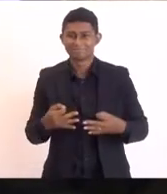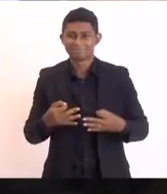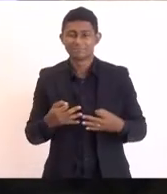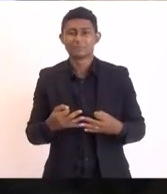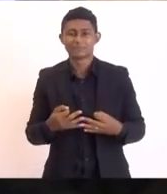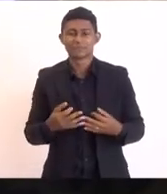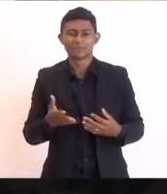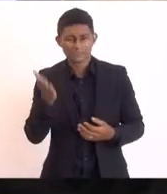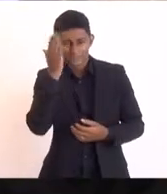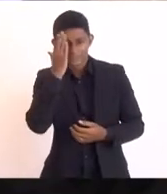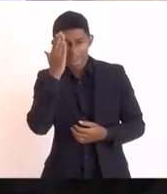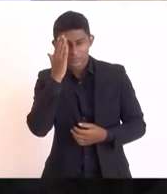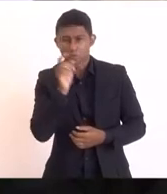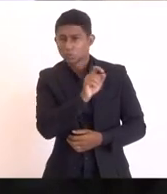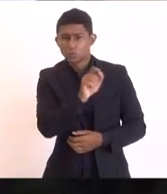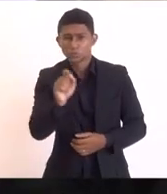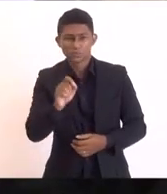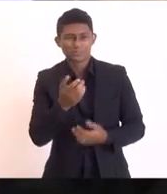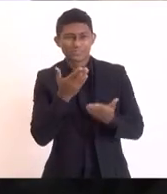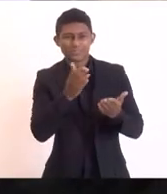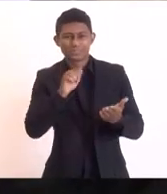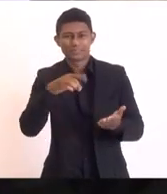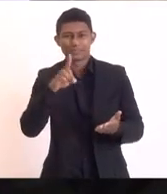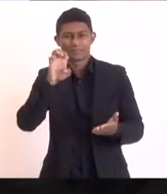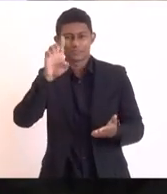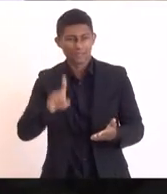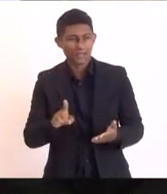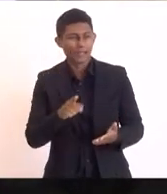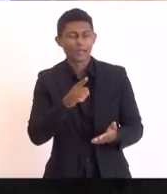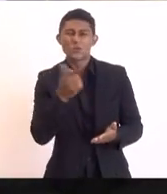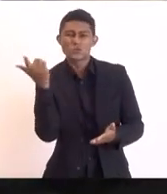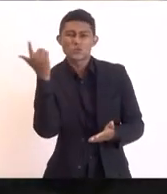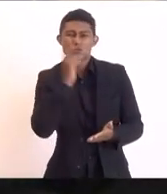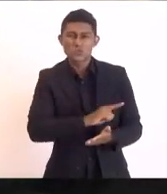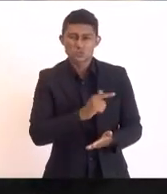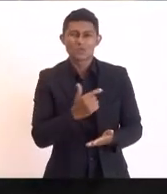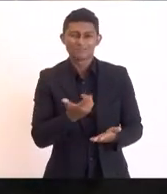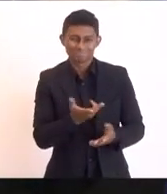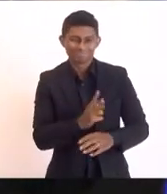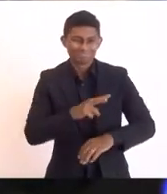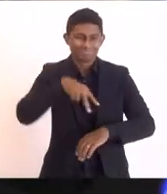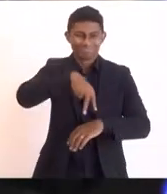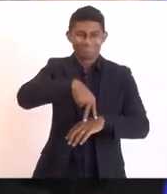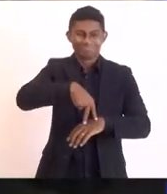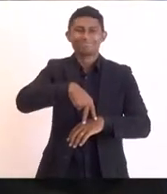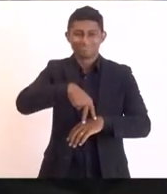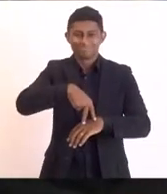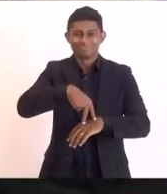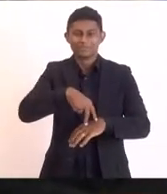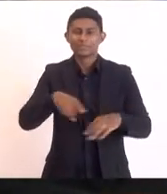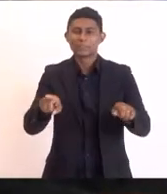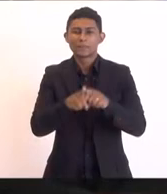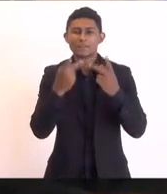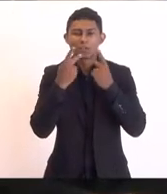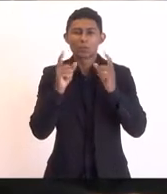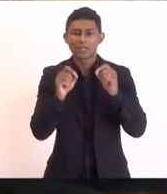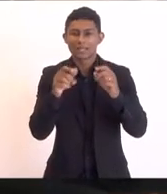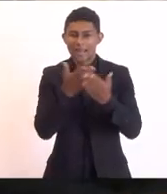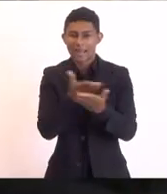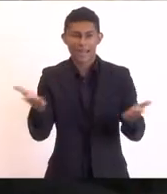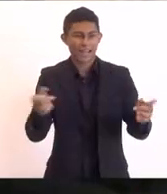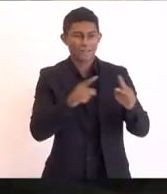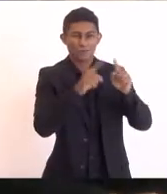logicamente com a participação do André diminuiu muito e os servidores e não posso deixar de falar dos servidores